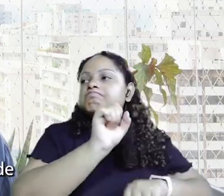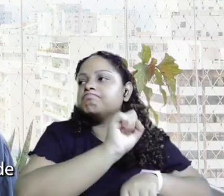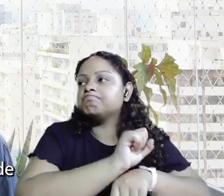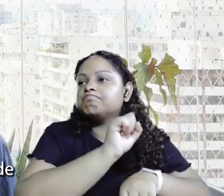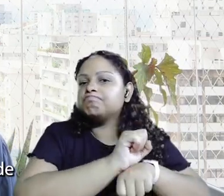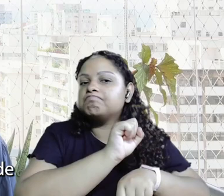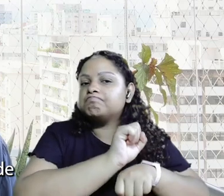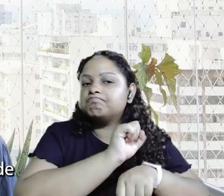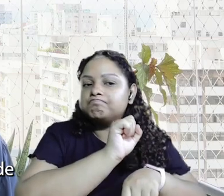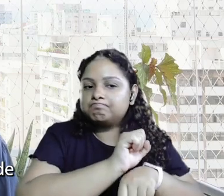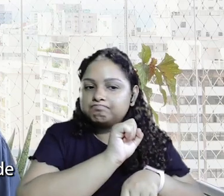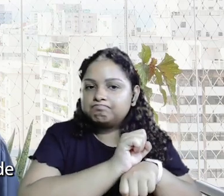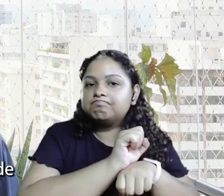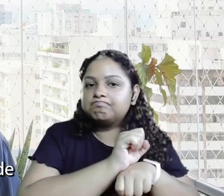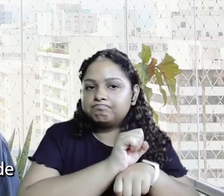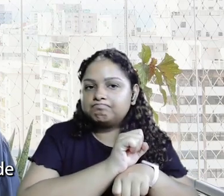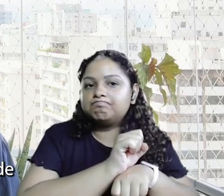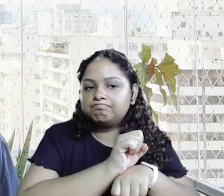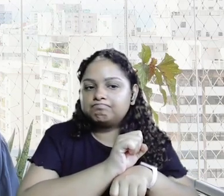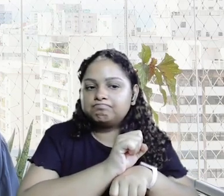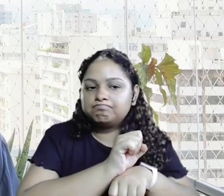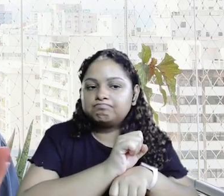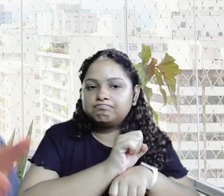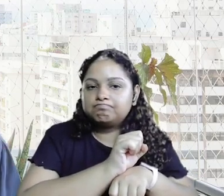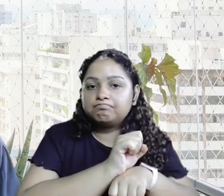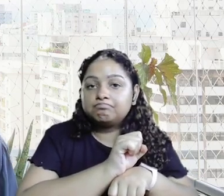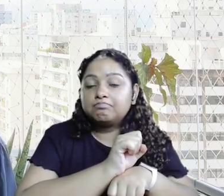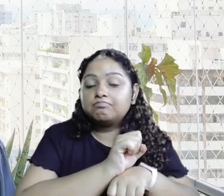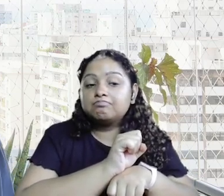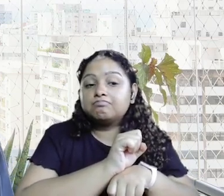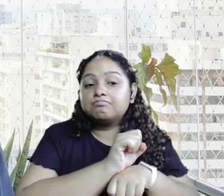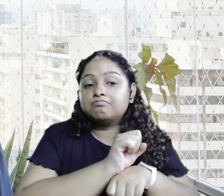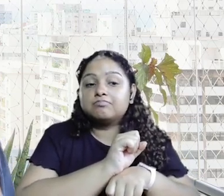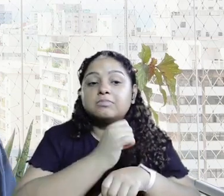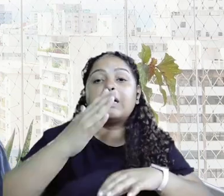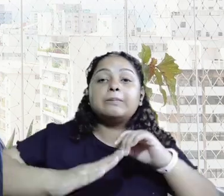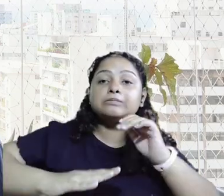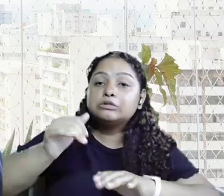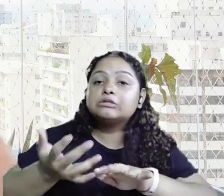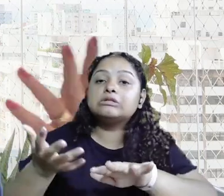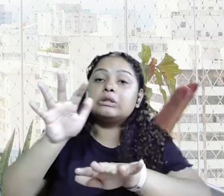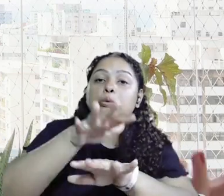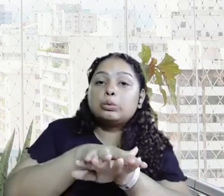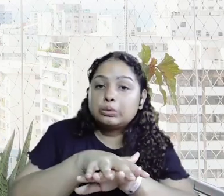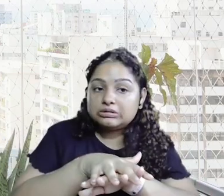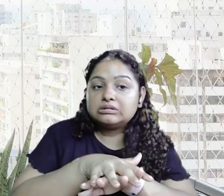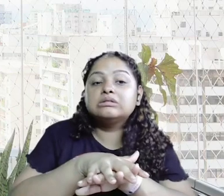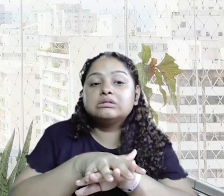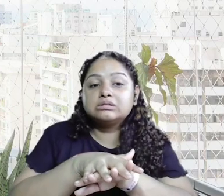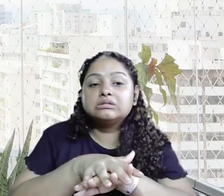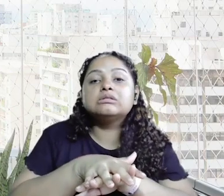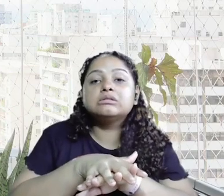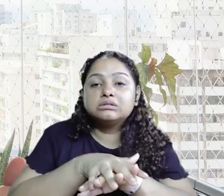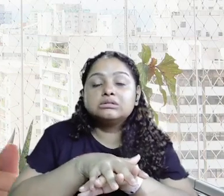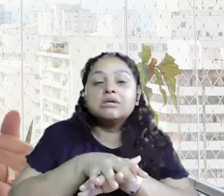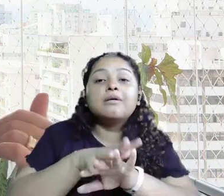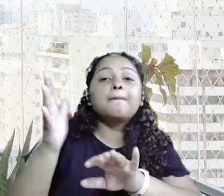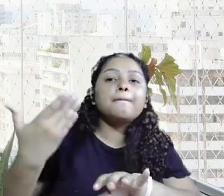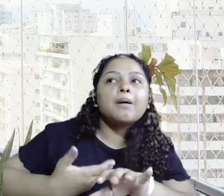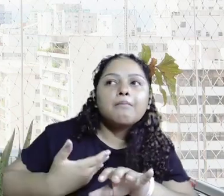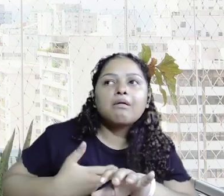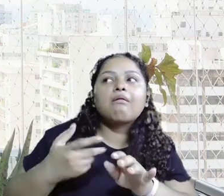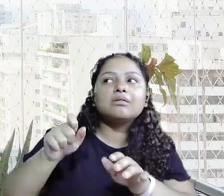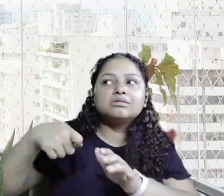e eu, então, a Talento Cênero, na verdade, dentro de um empretec, ela virou Talento Incluir e eu, com uma